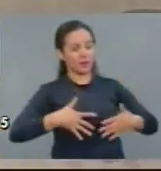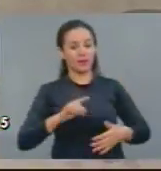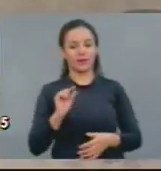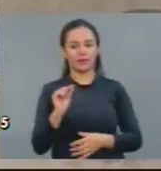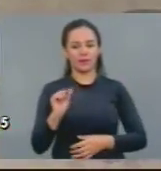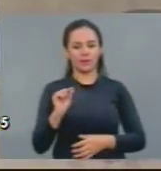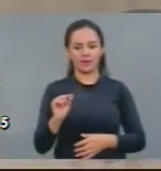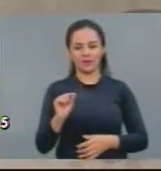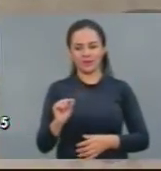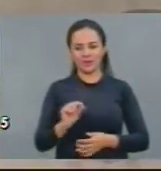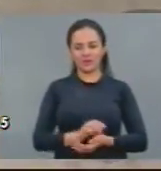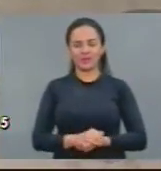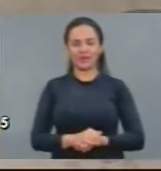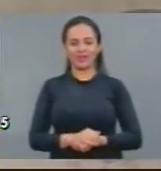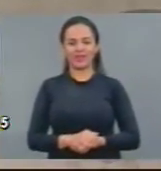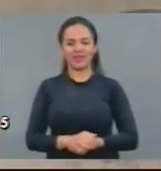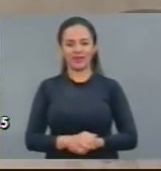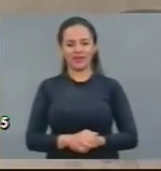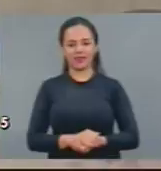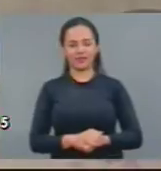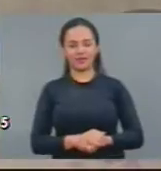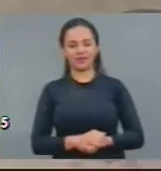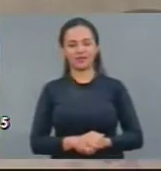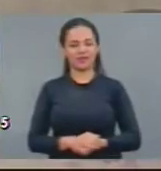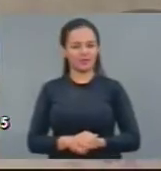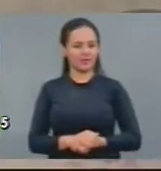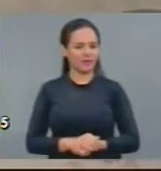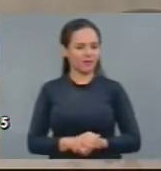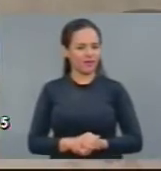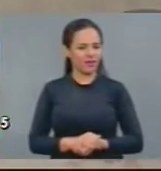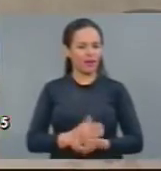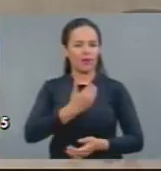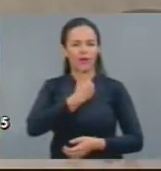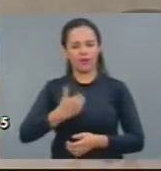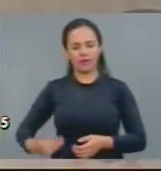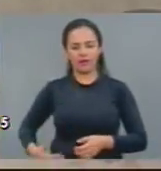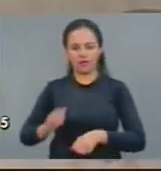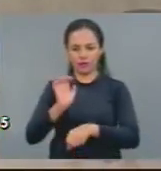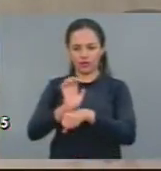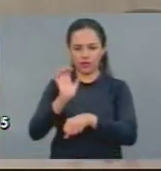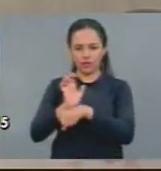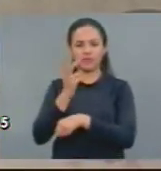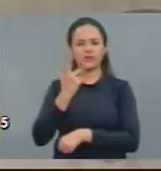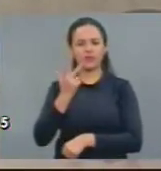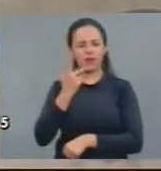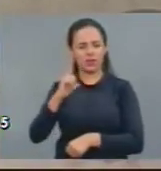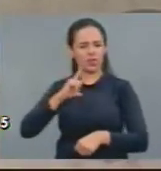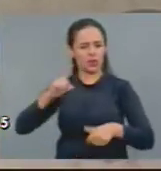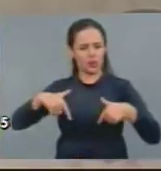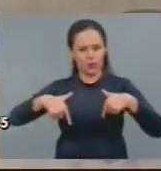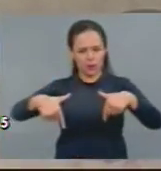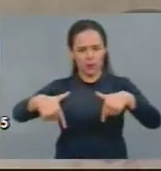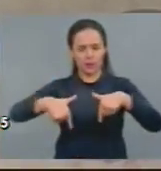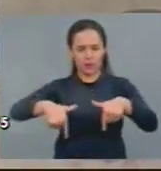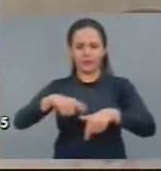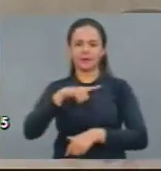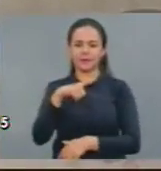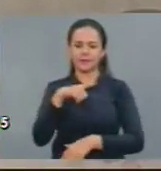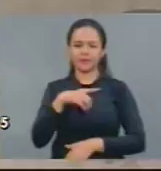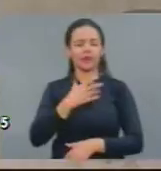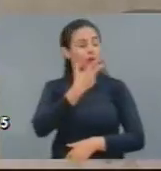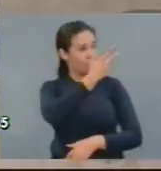o governo está fazendo, sim, sua parte. O governo do Estado do Ceará, mesmo V. Exª dizendo que,